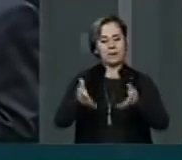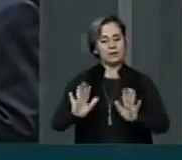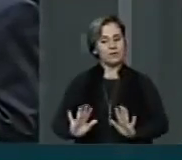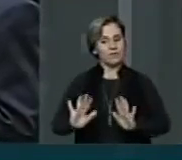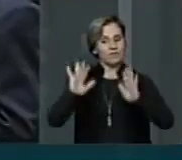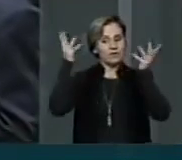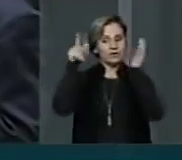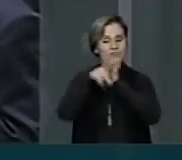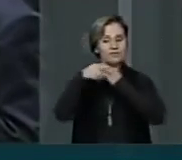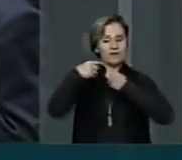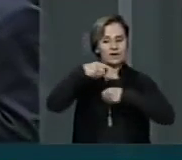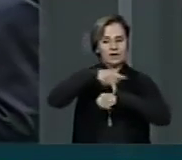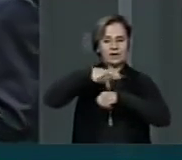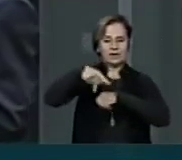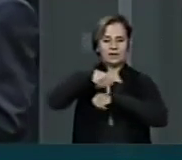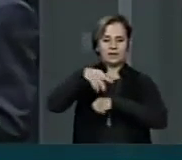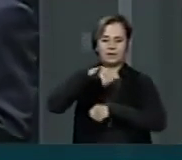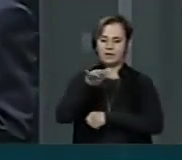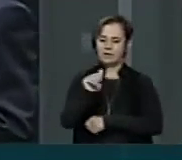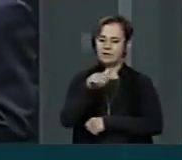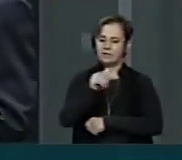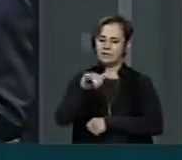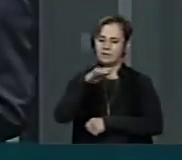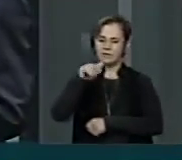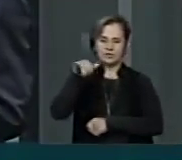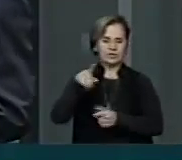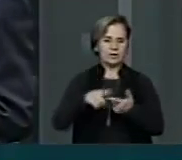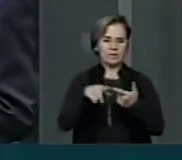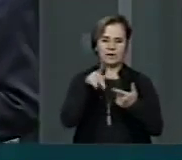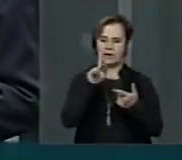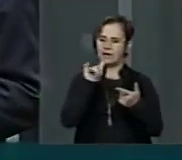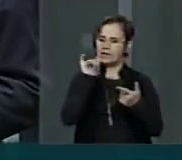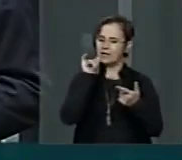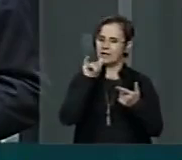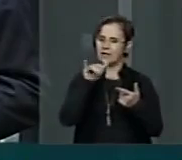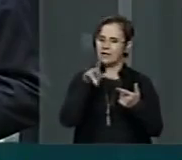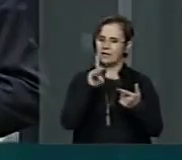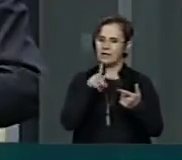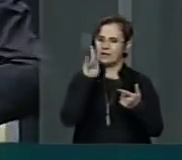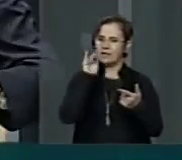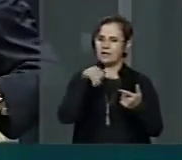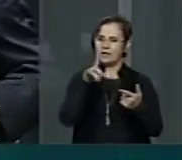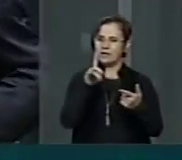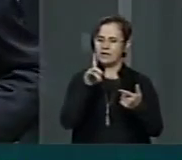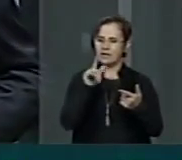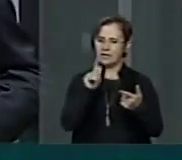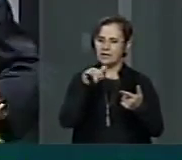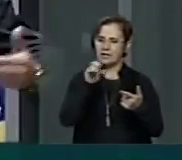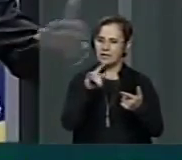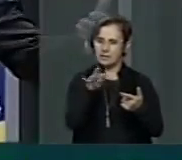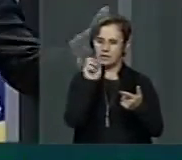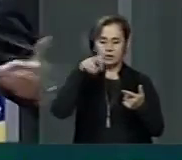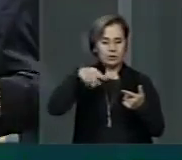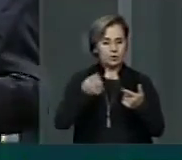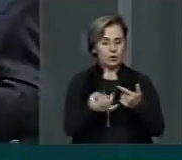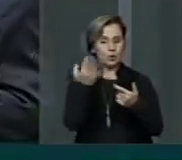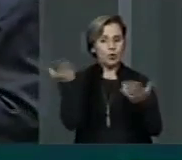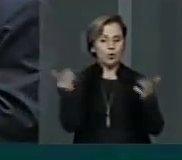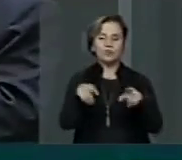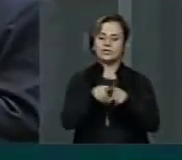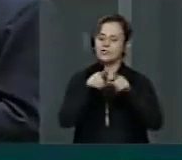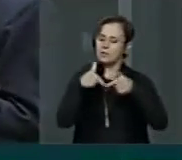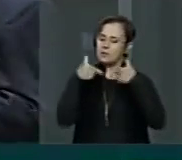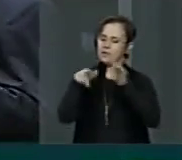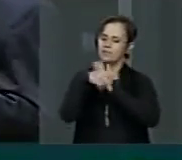lá na Jamaica, em Kingston, em Montigo Bay, em Outro Unidos, na Jamaica, hoje ele levanta essa bandeira no Brasil inteiro.